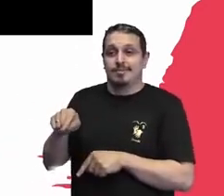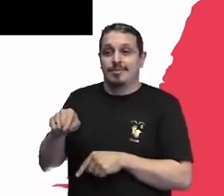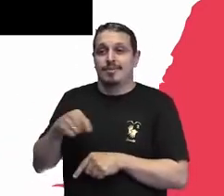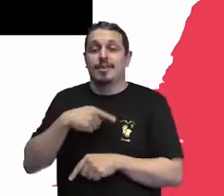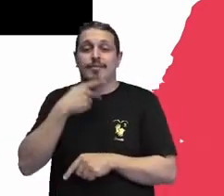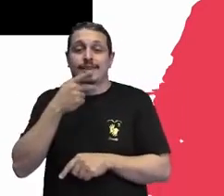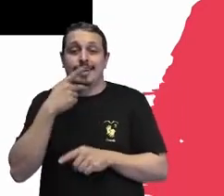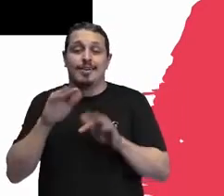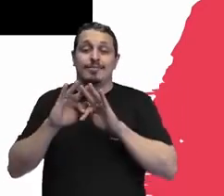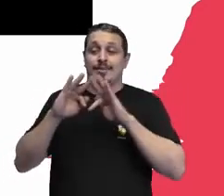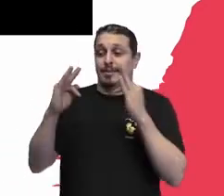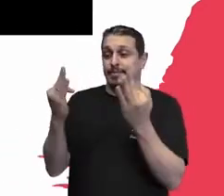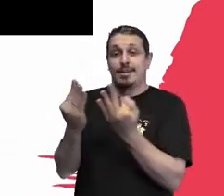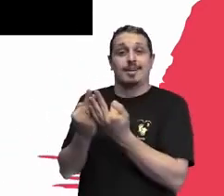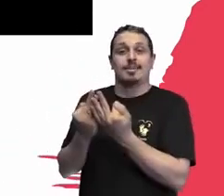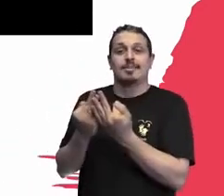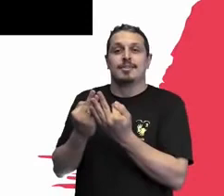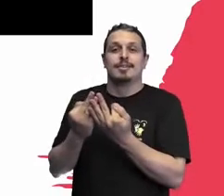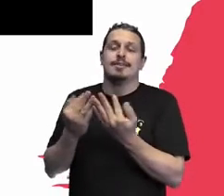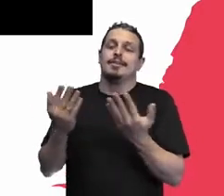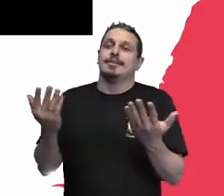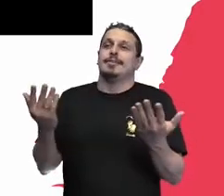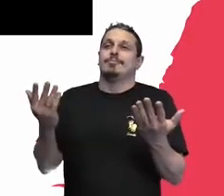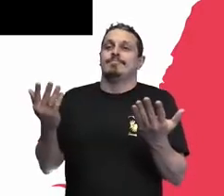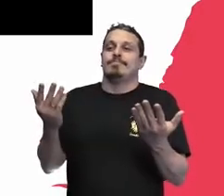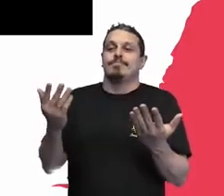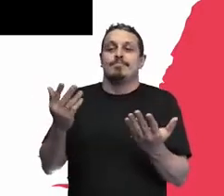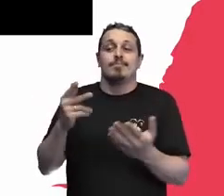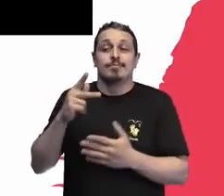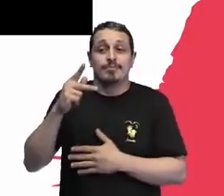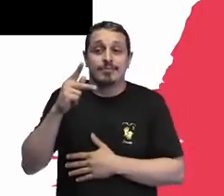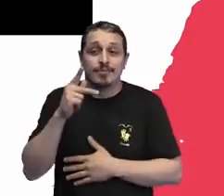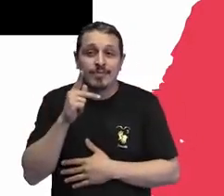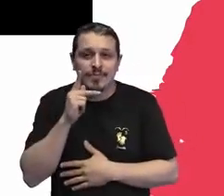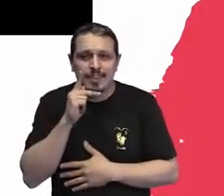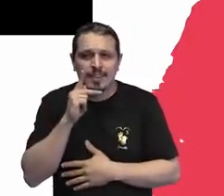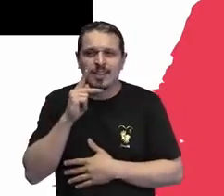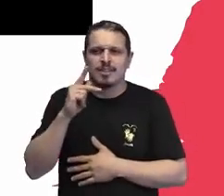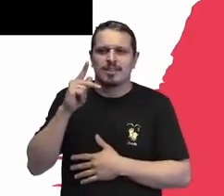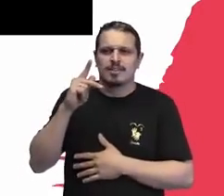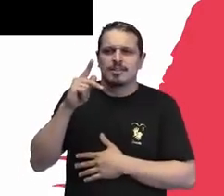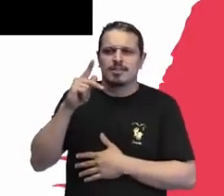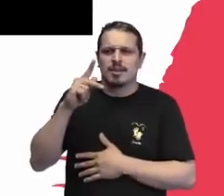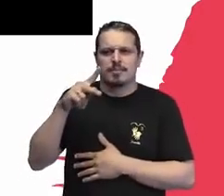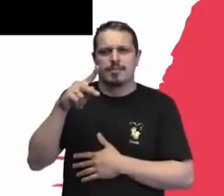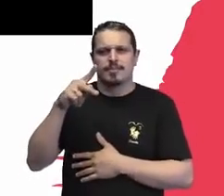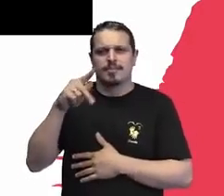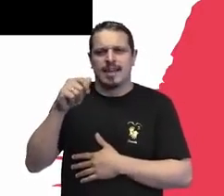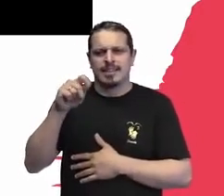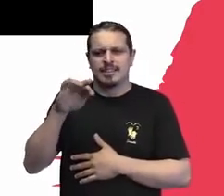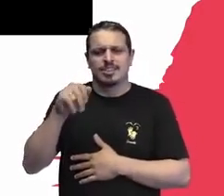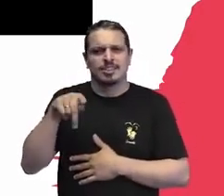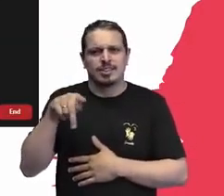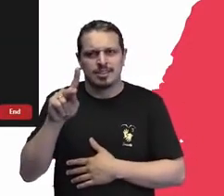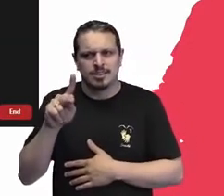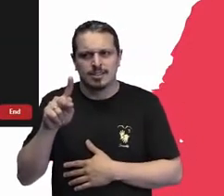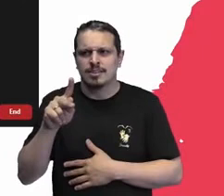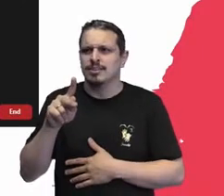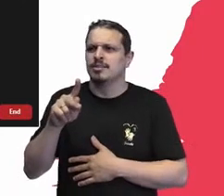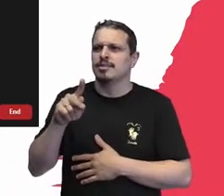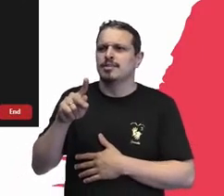Reidris, Patrícia, Fernando, os queridos, Glorinha, que está aí na plateia. Pode passar, por favor. A gente,